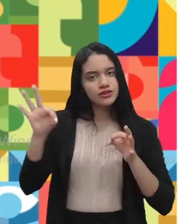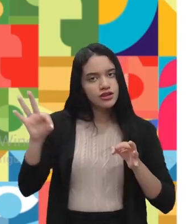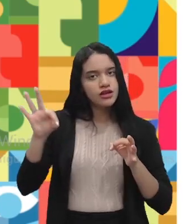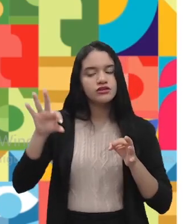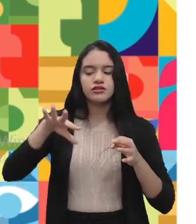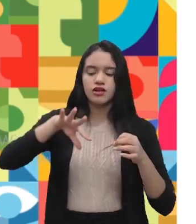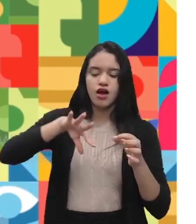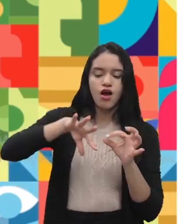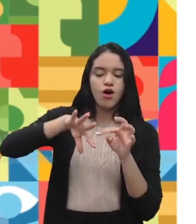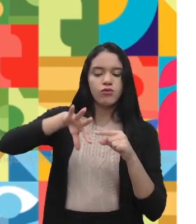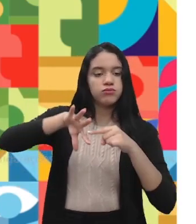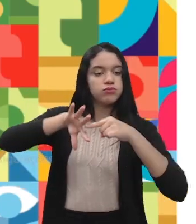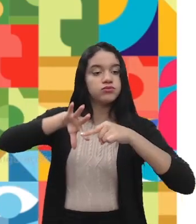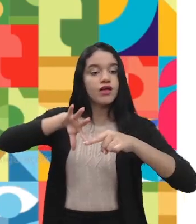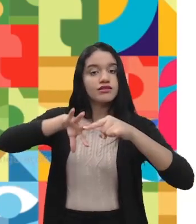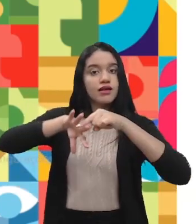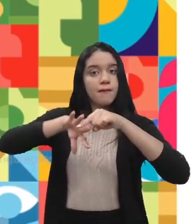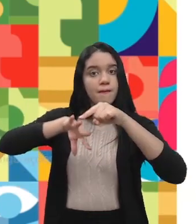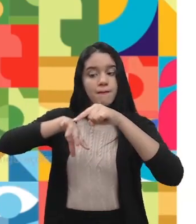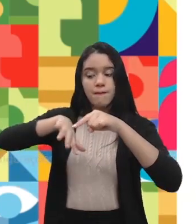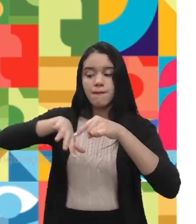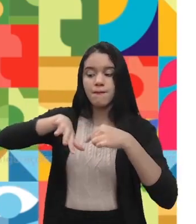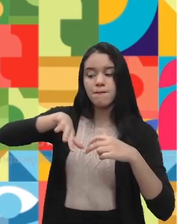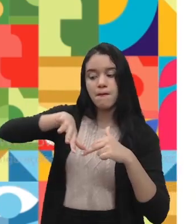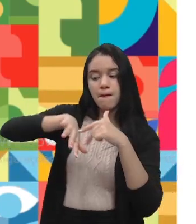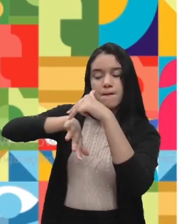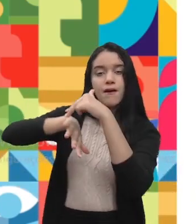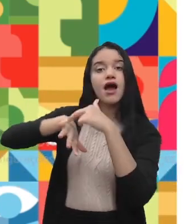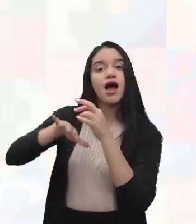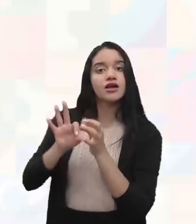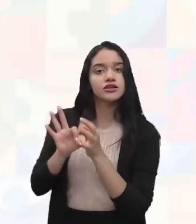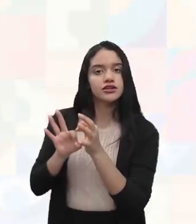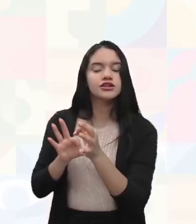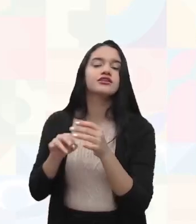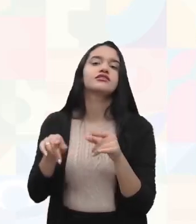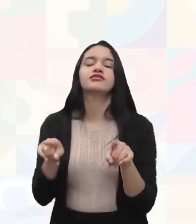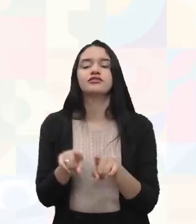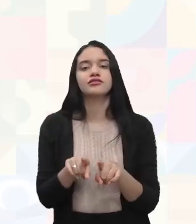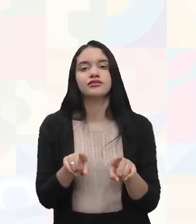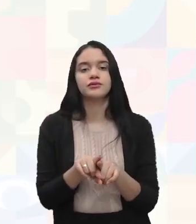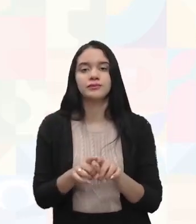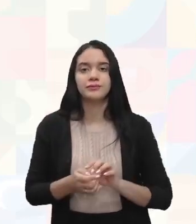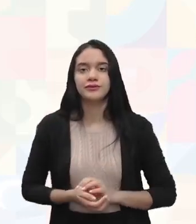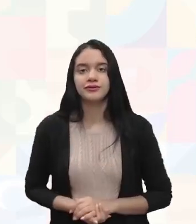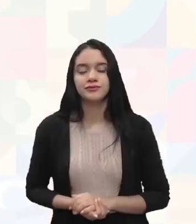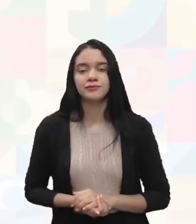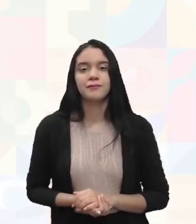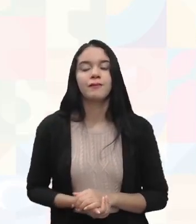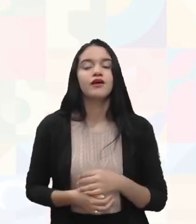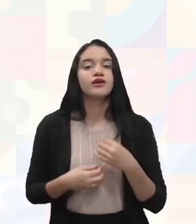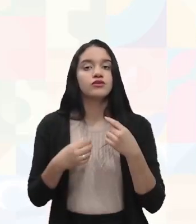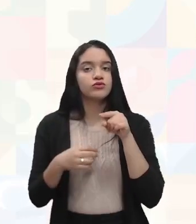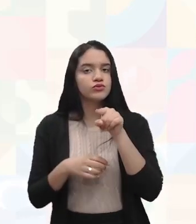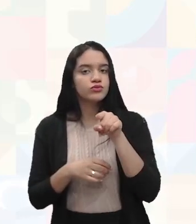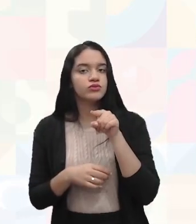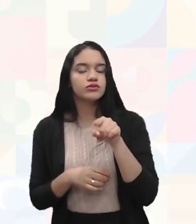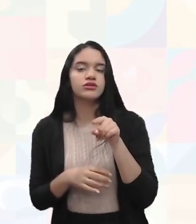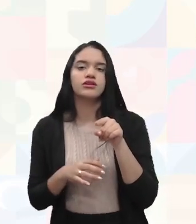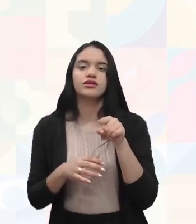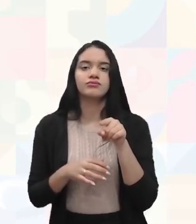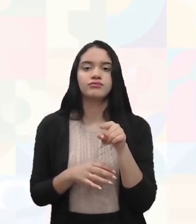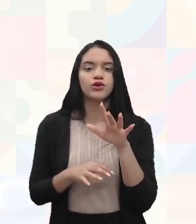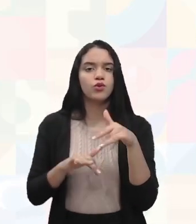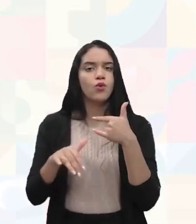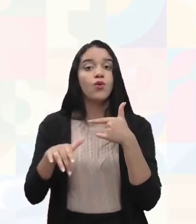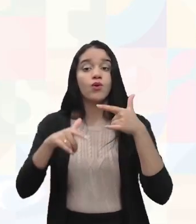escada, material também resistente da escada e forma como fazer a amarração dessa escada onde você for, onde for